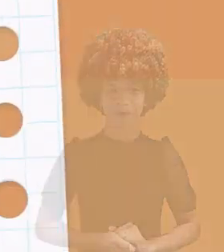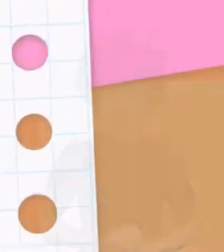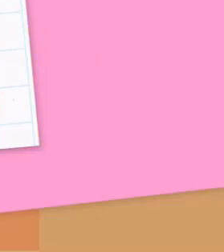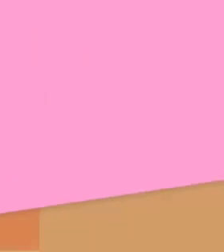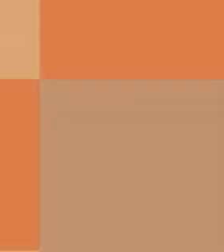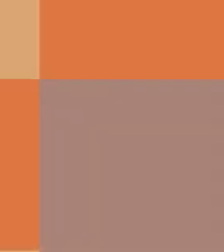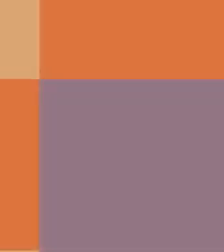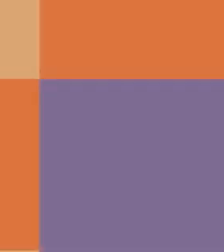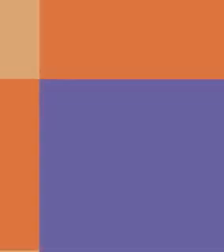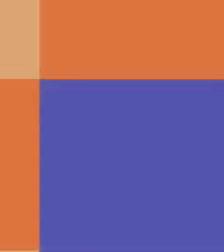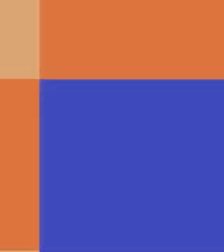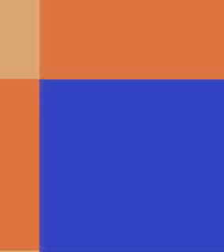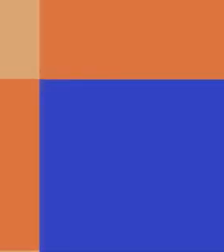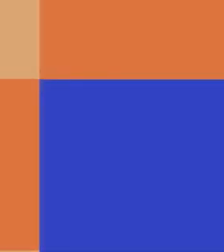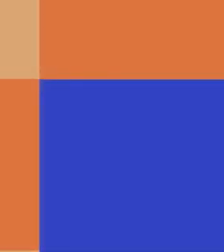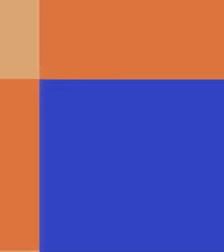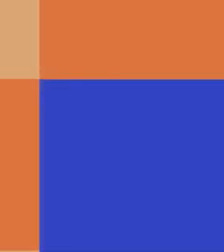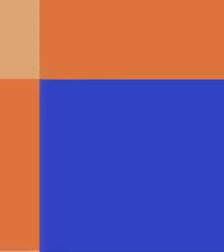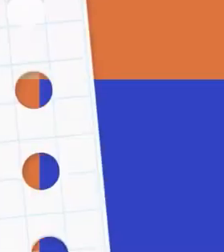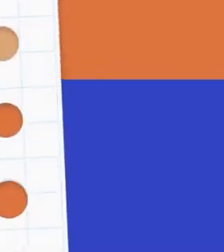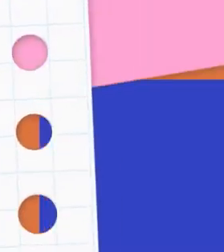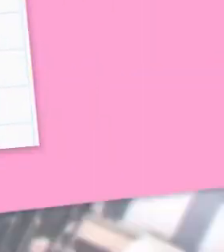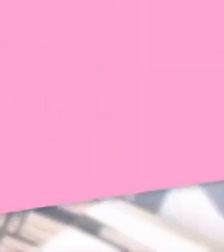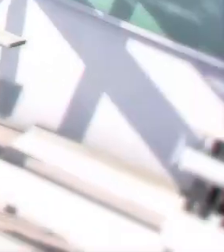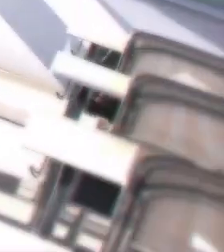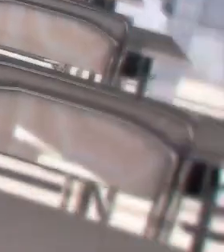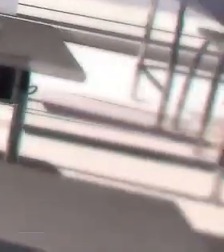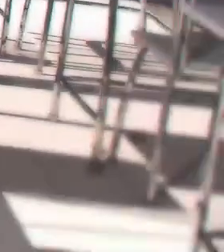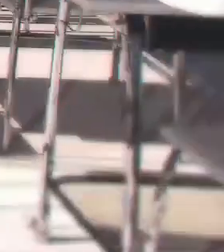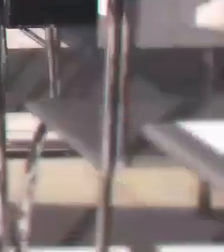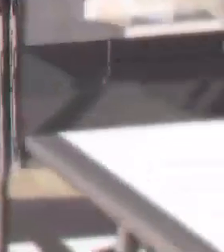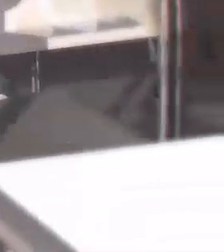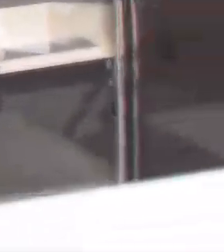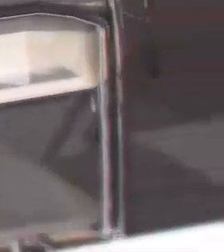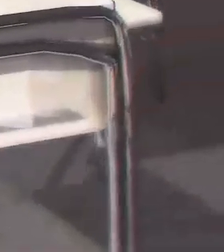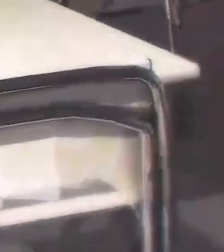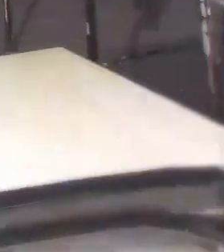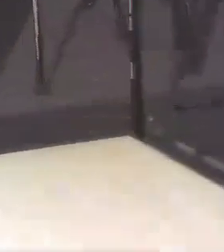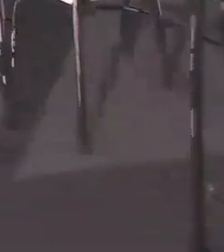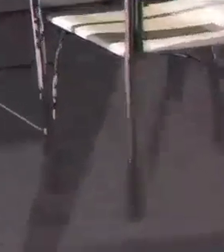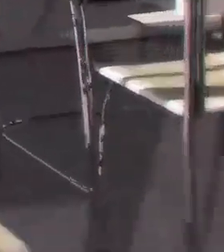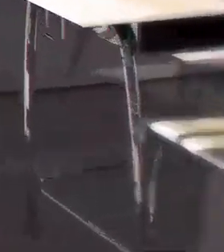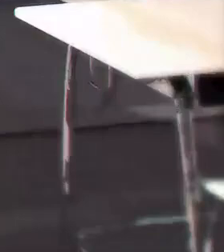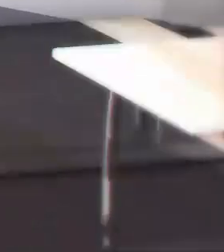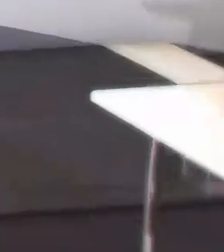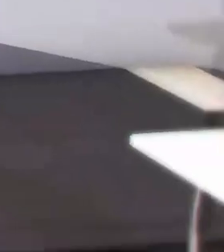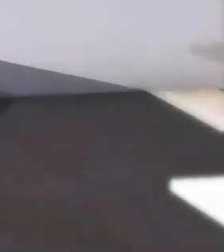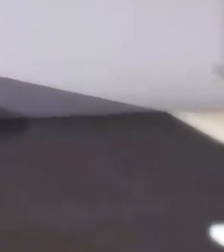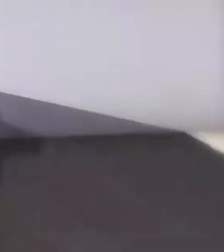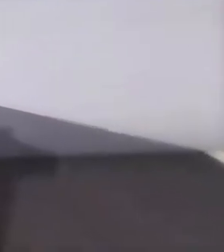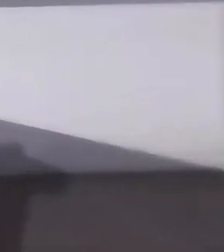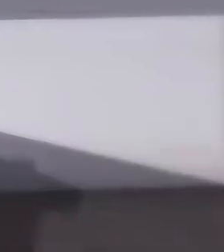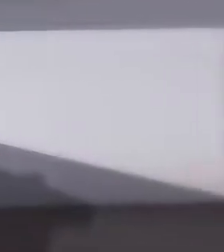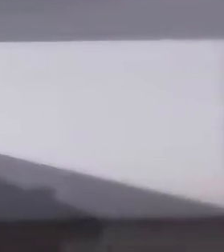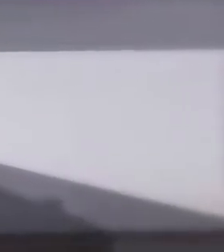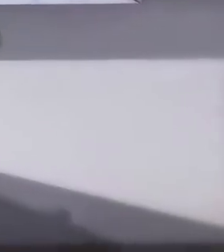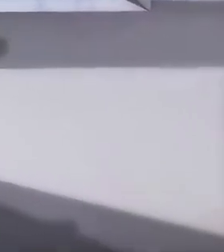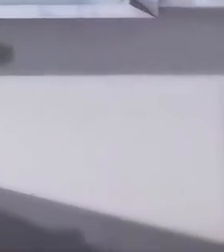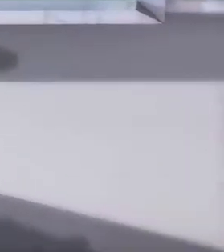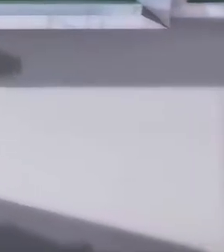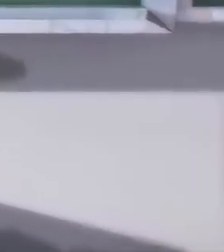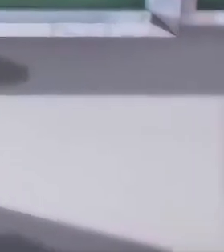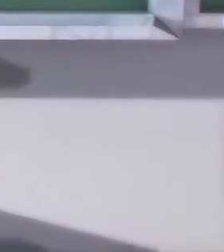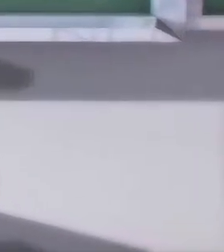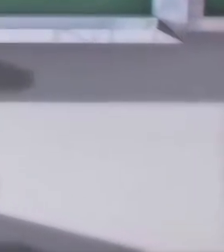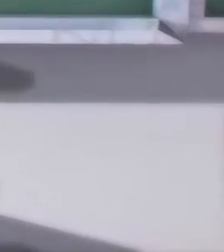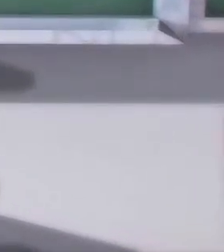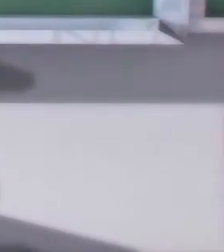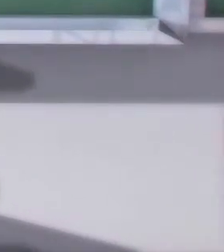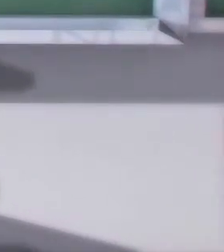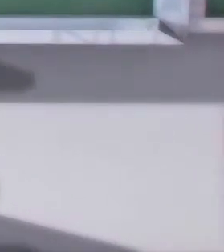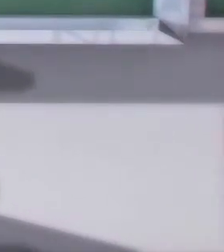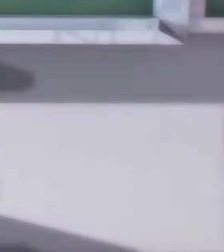tchau!